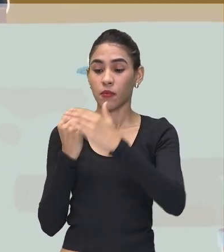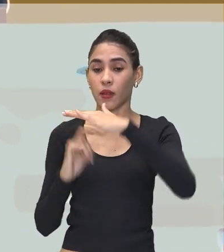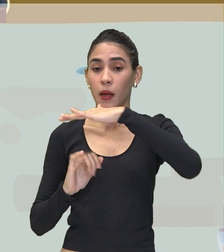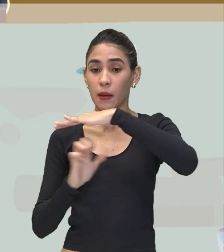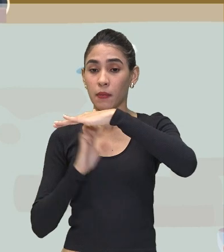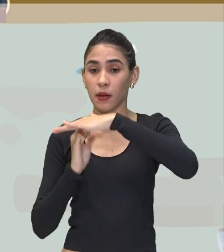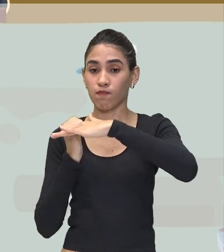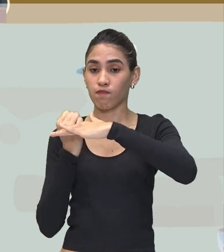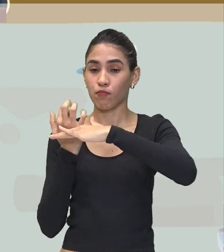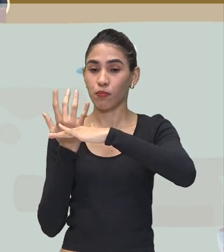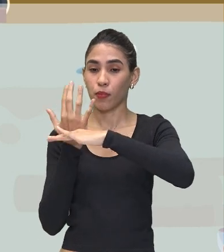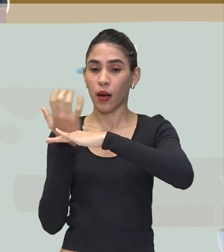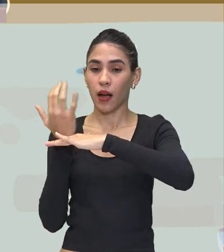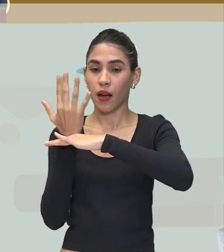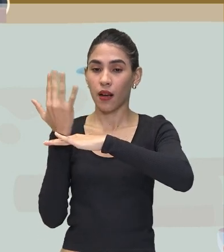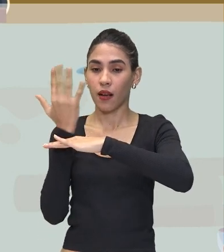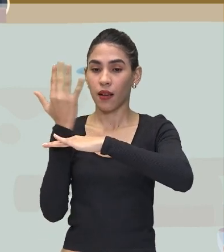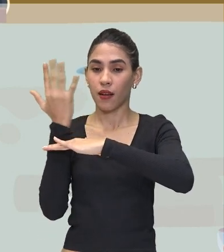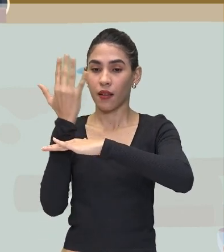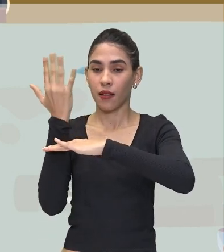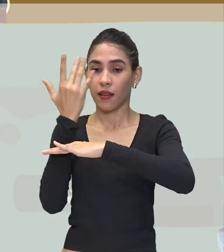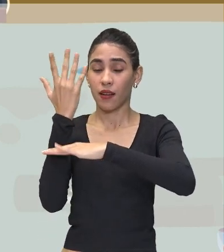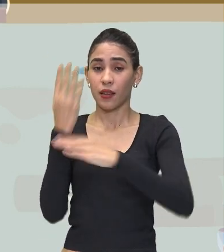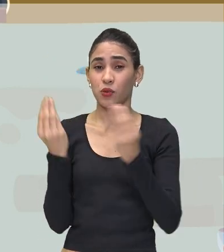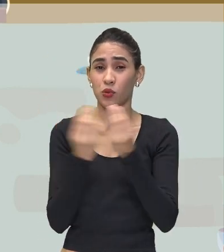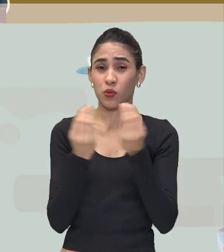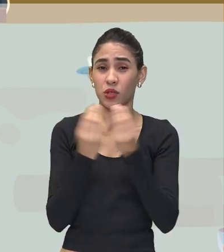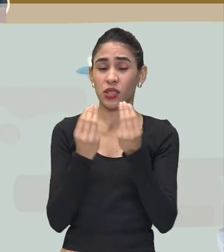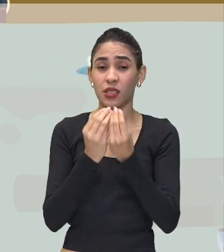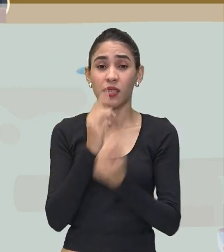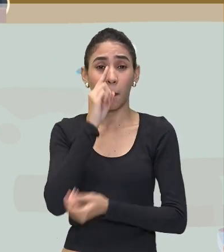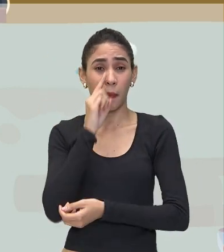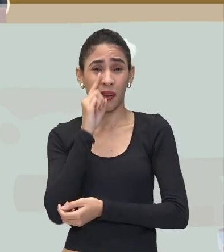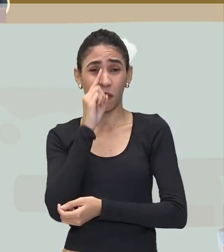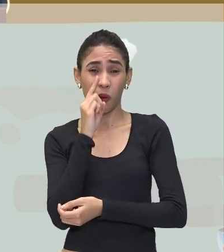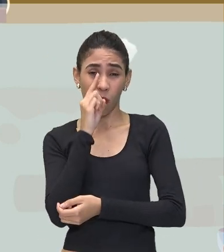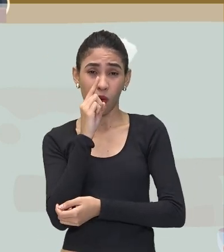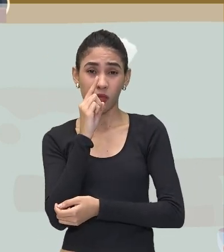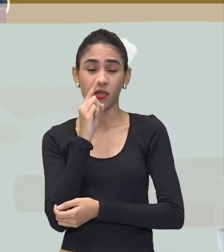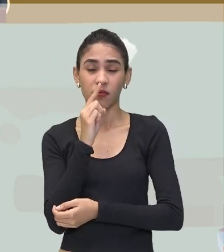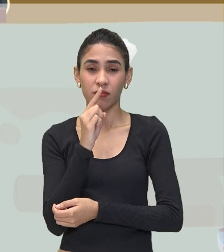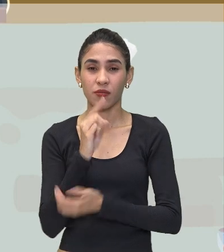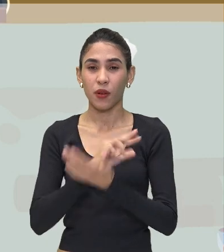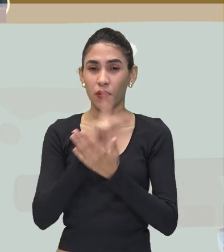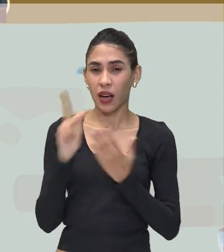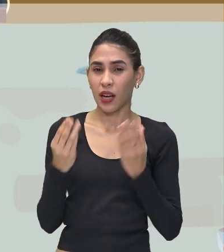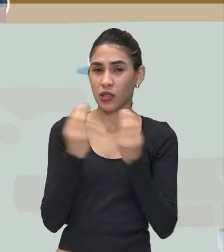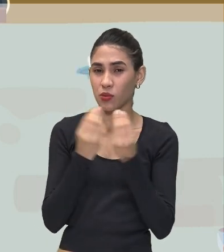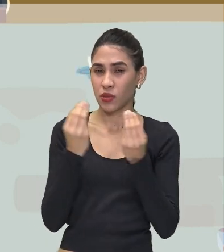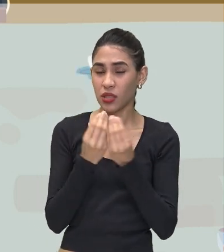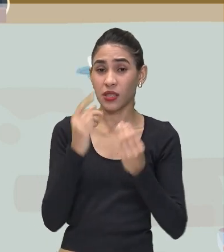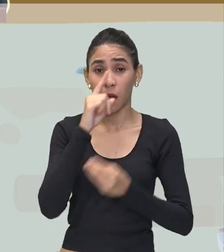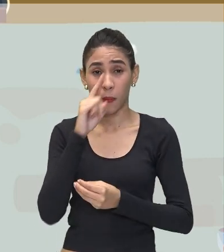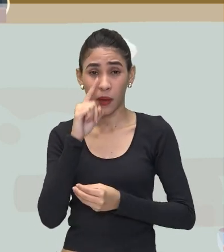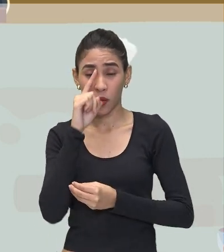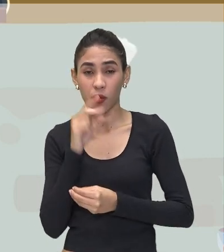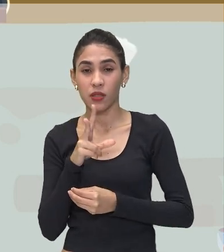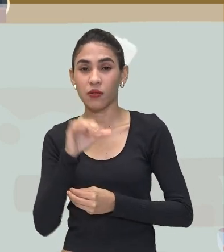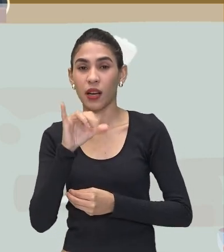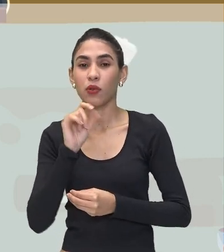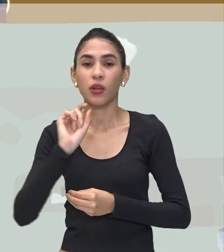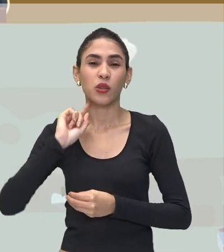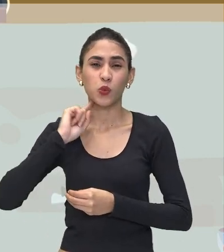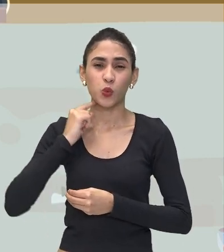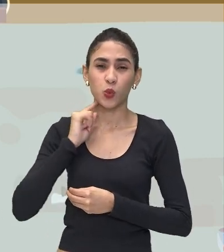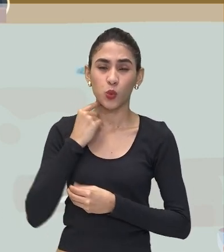gases tóxicos Gás poluentes Gás carbônico Ali na queima De combustão Que vai poluir Toda essa